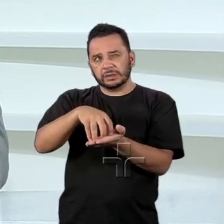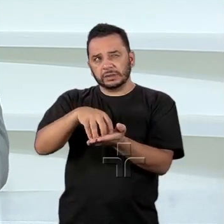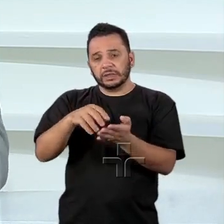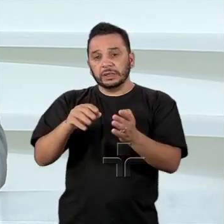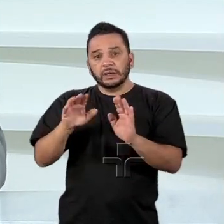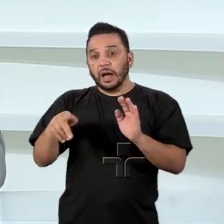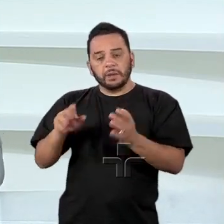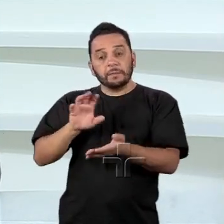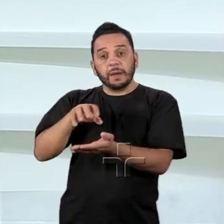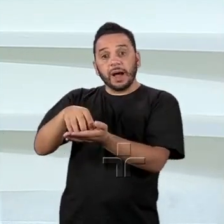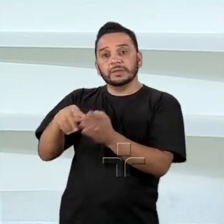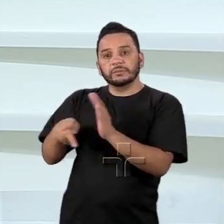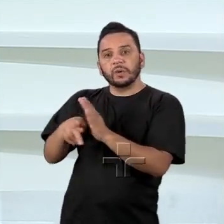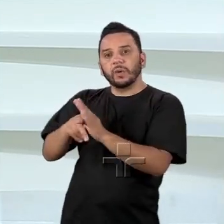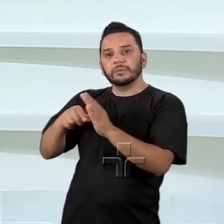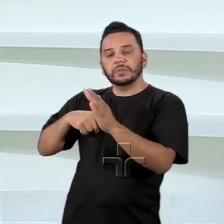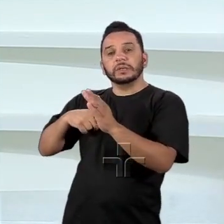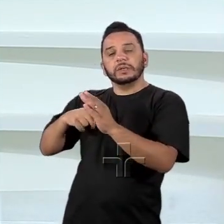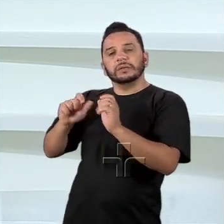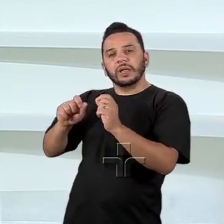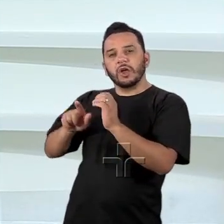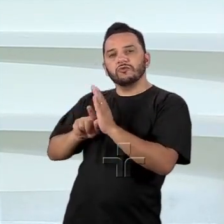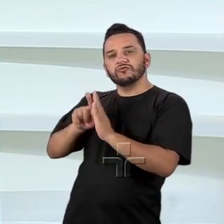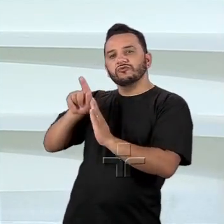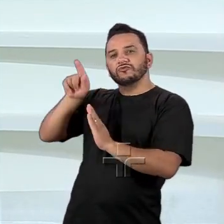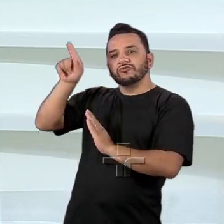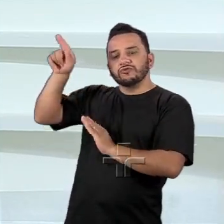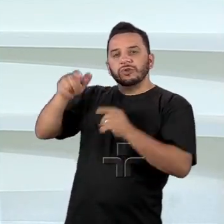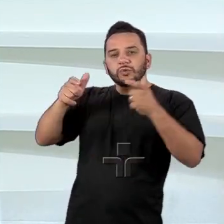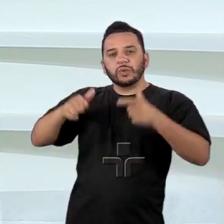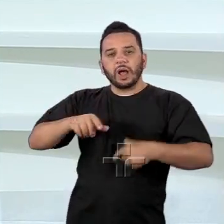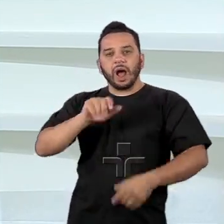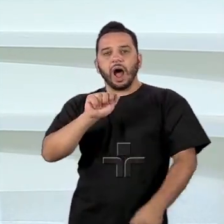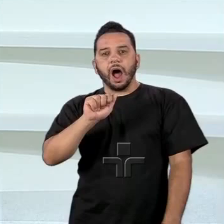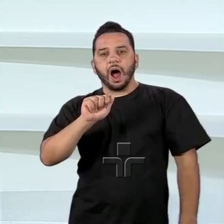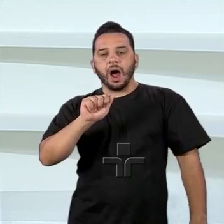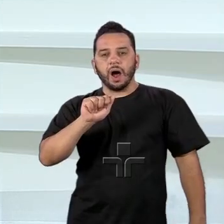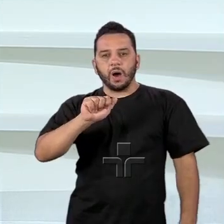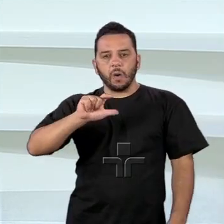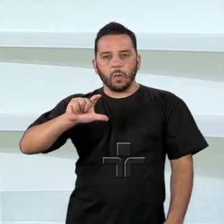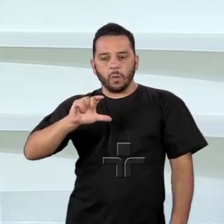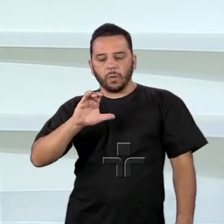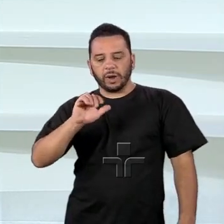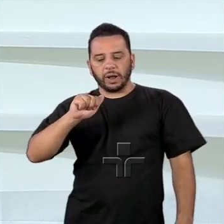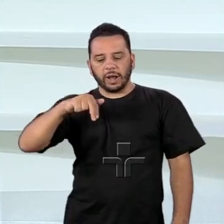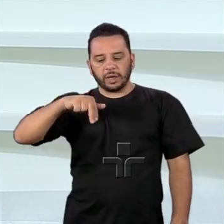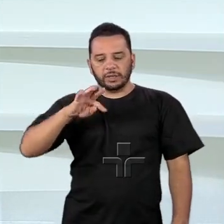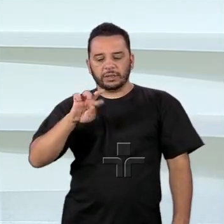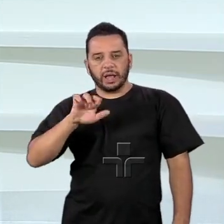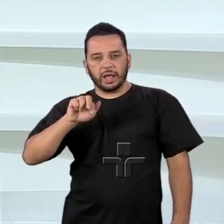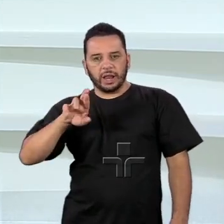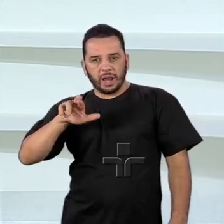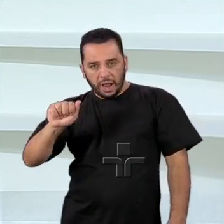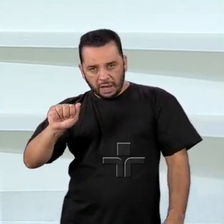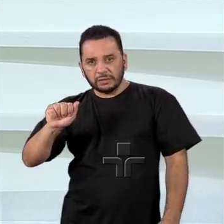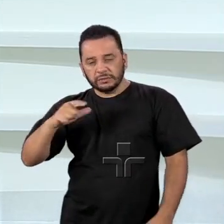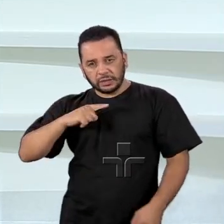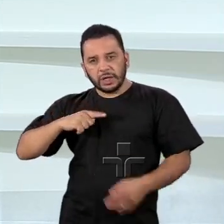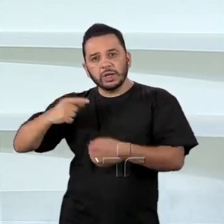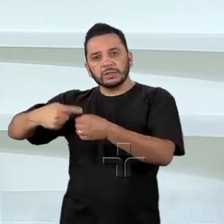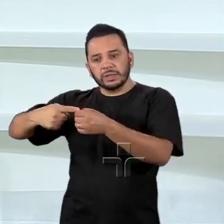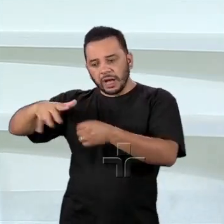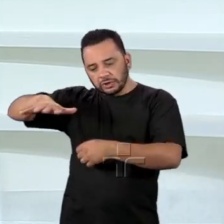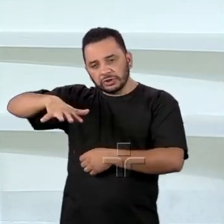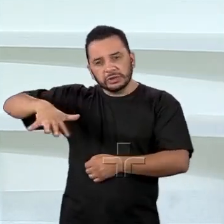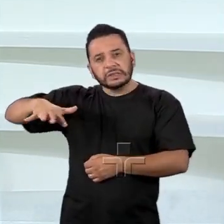espacial de Alcântara, que é também algo ligado à nossa capacitação de defesa tecnológica. São temas que